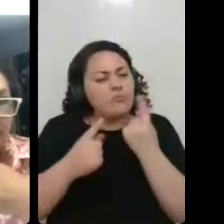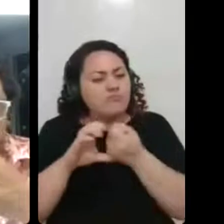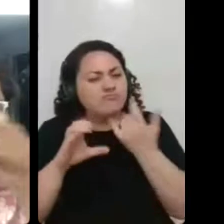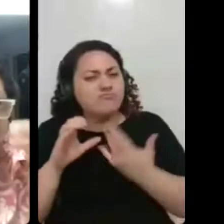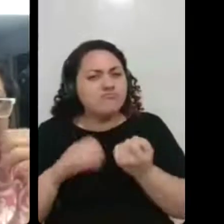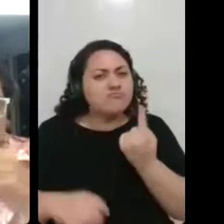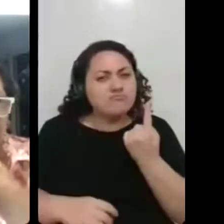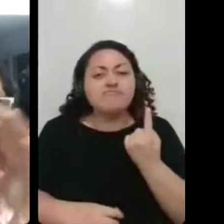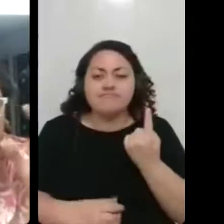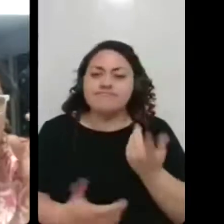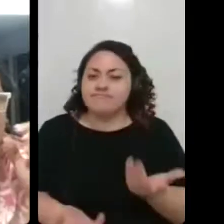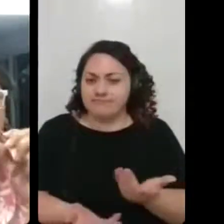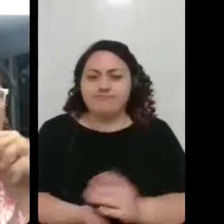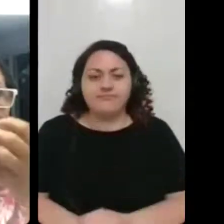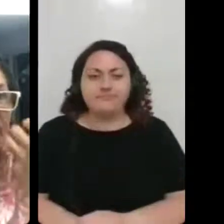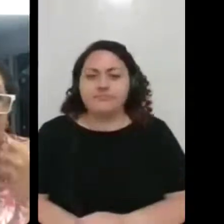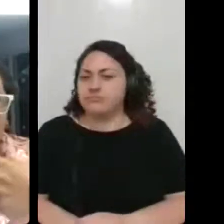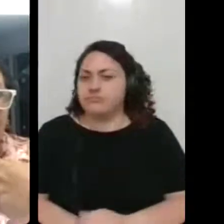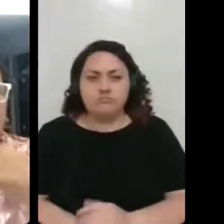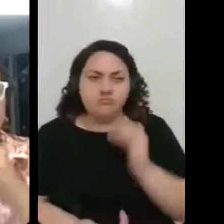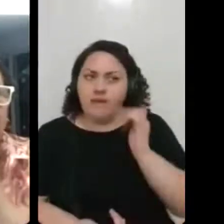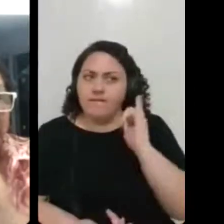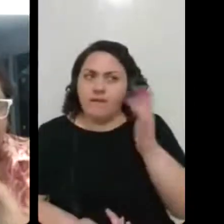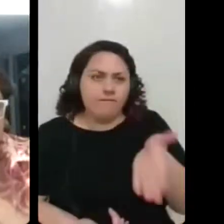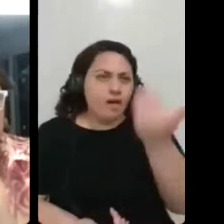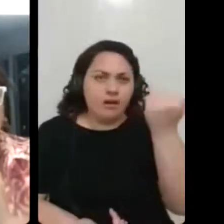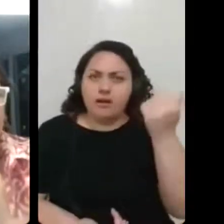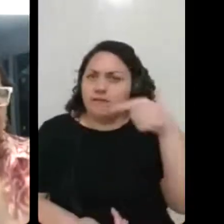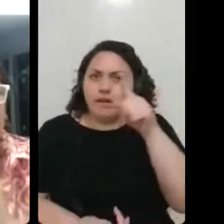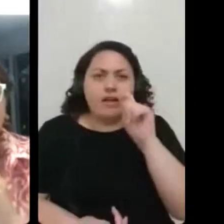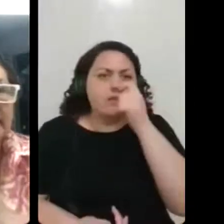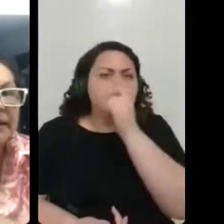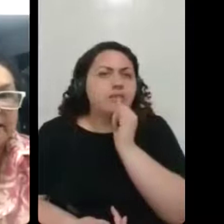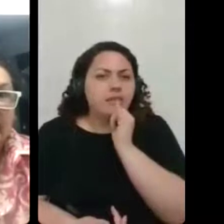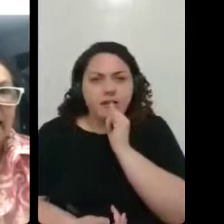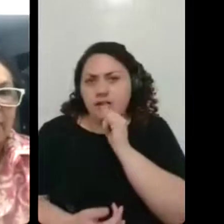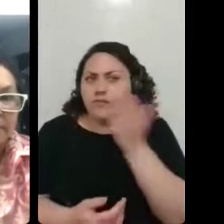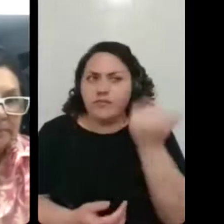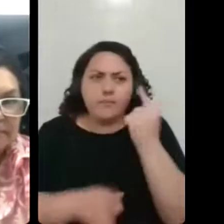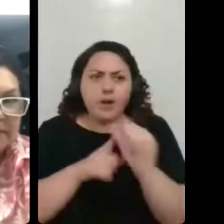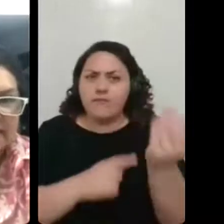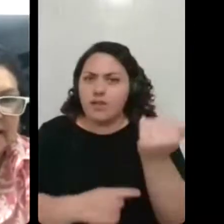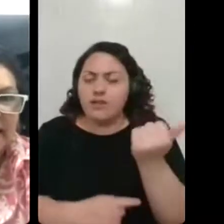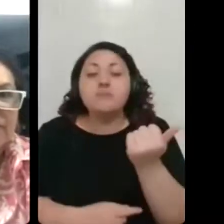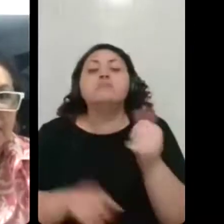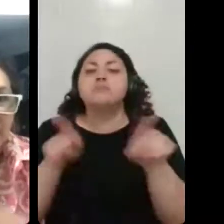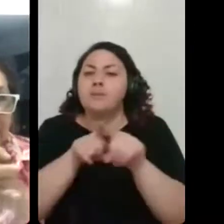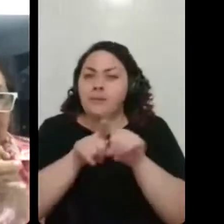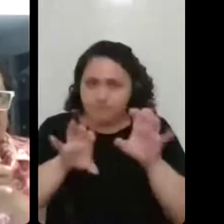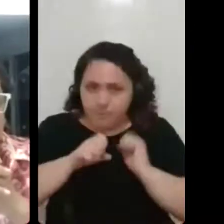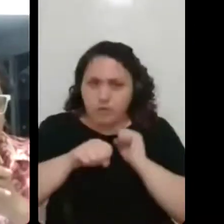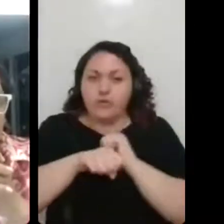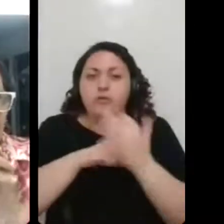digo, te manda fazer o teste, vem embora. Também tava positivada a 500